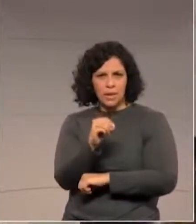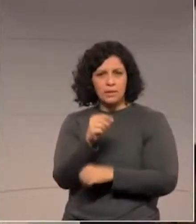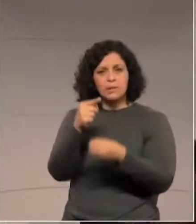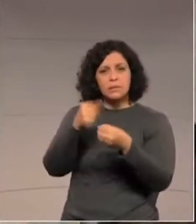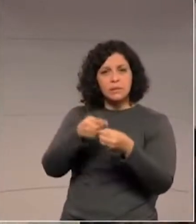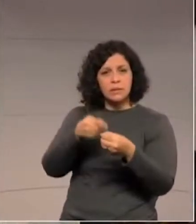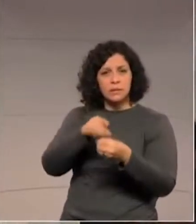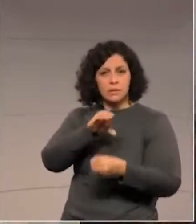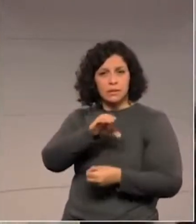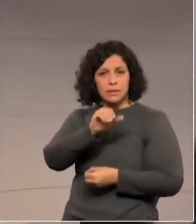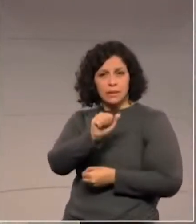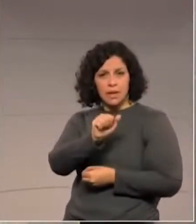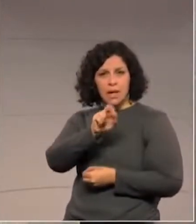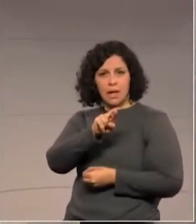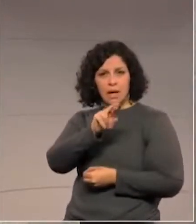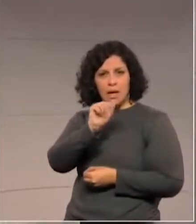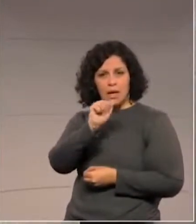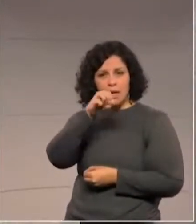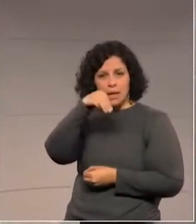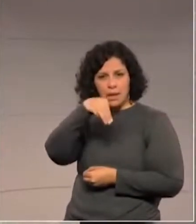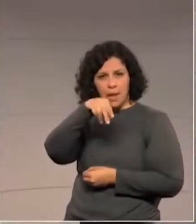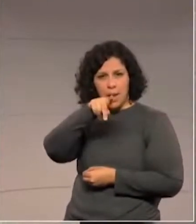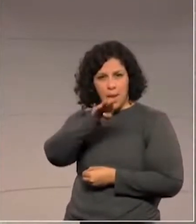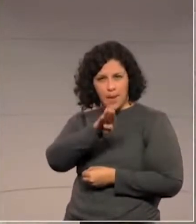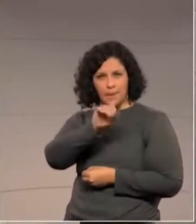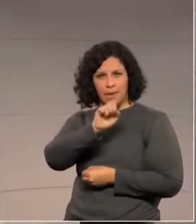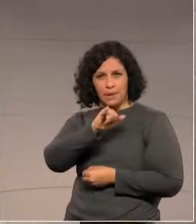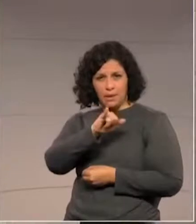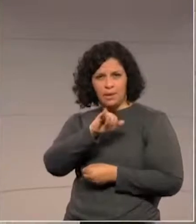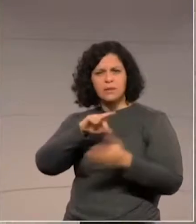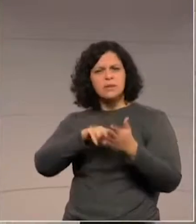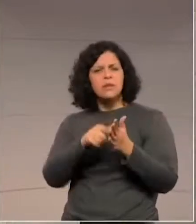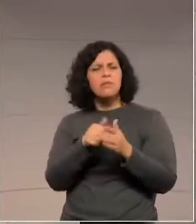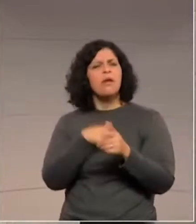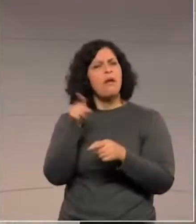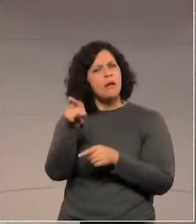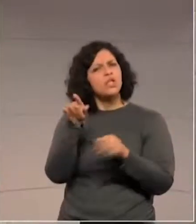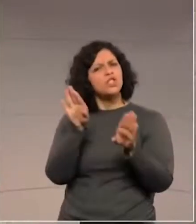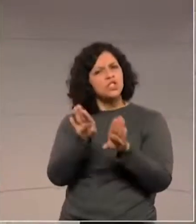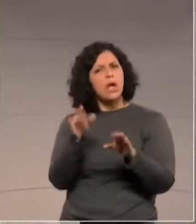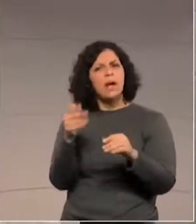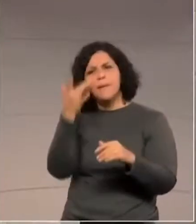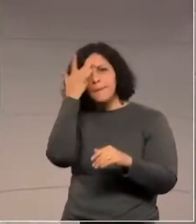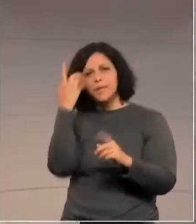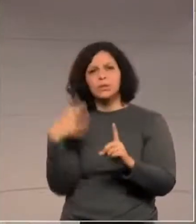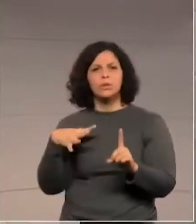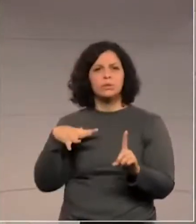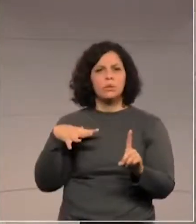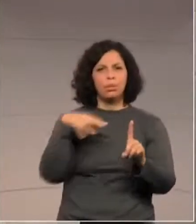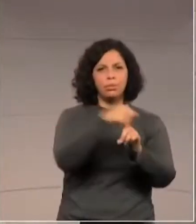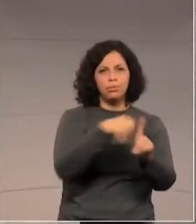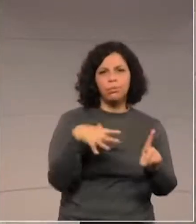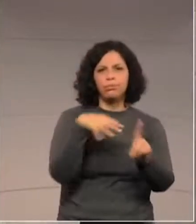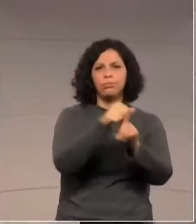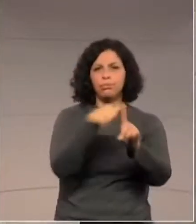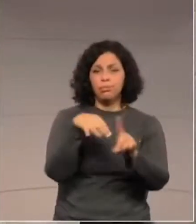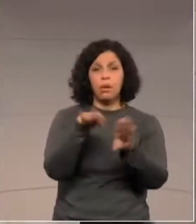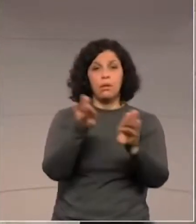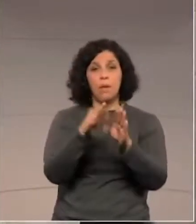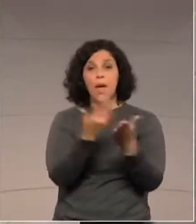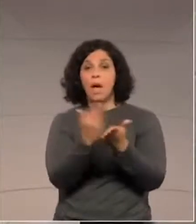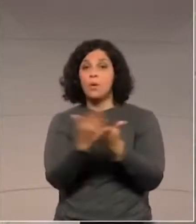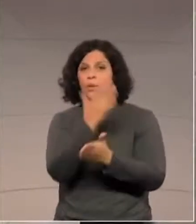Carambaí. Um trecho aonde já ocorreram inúmeros atropelamentos, inclusive com